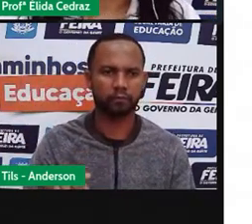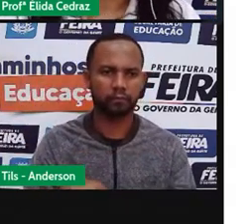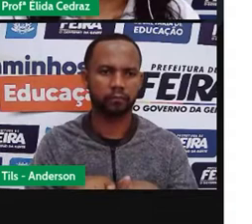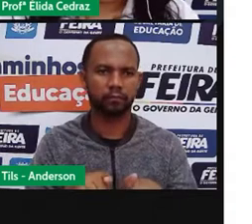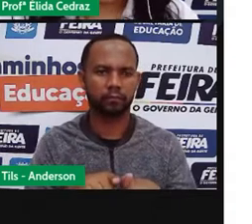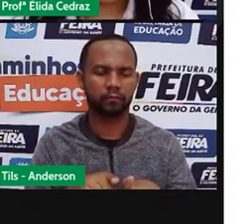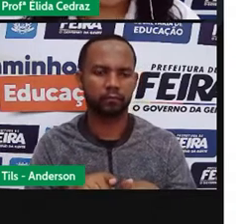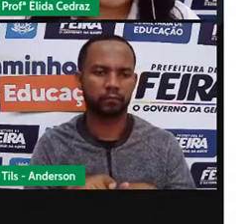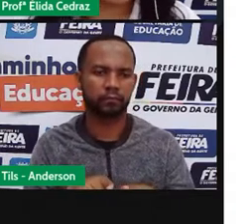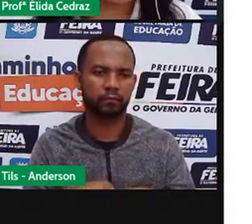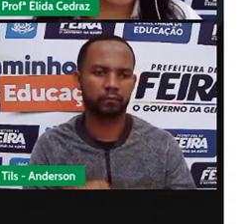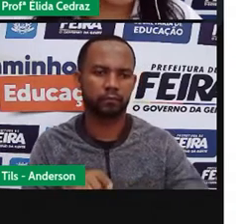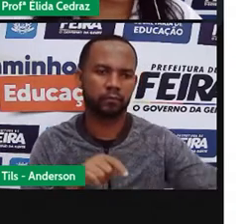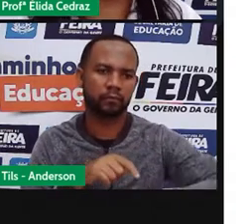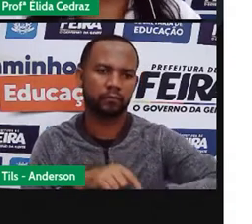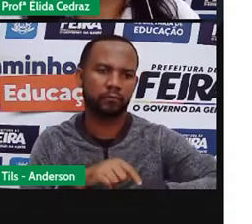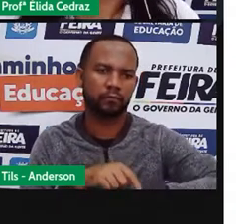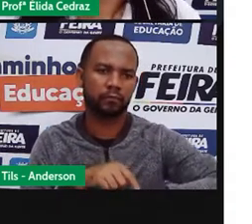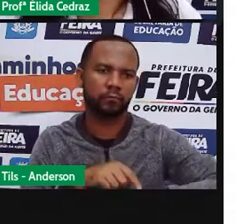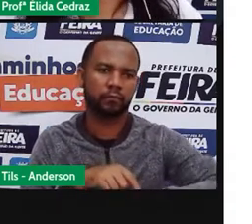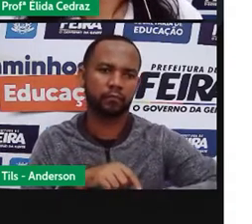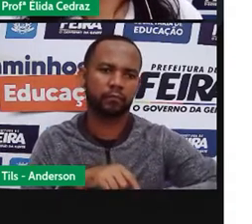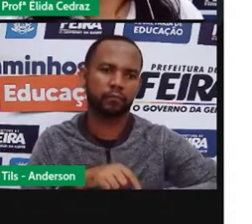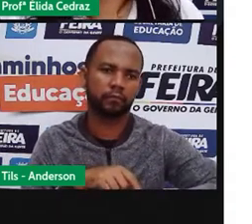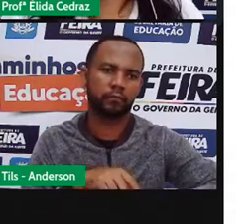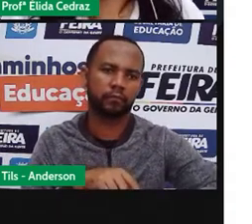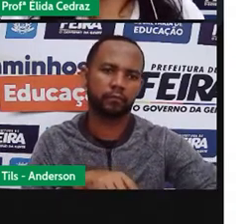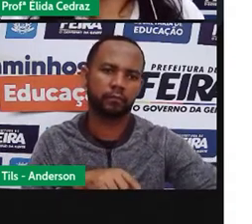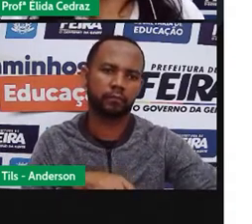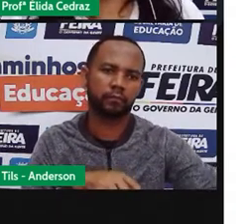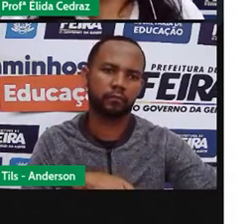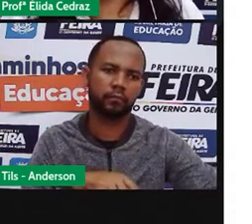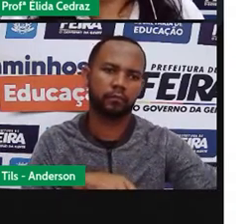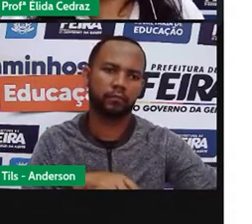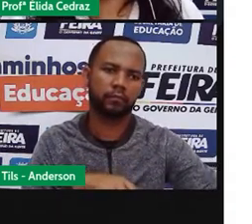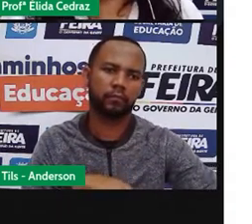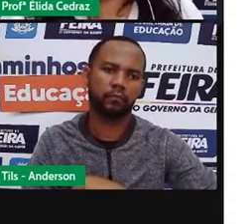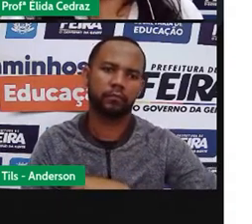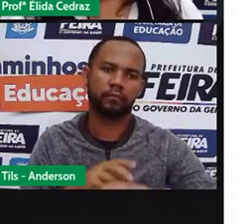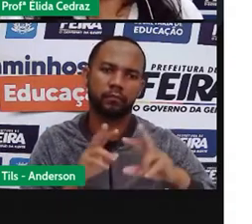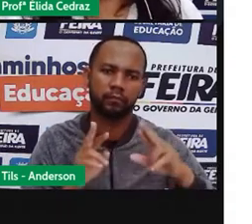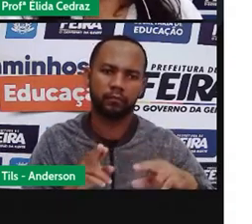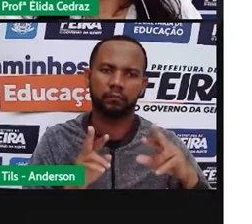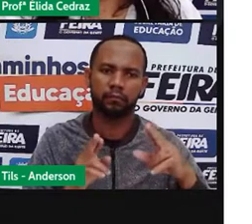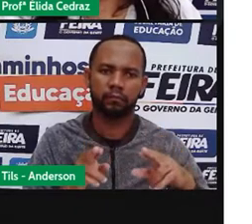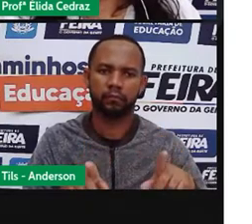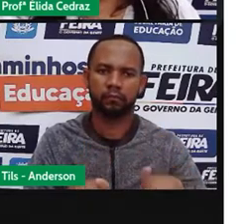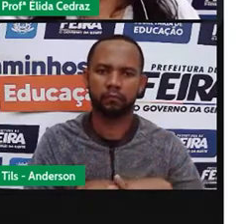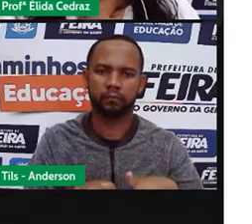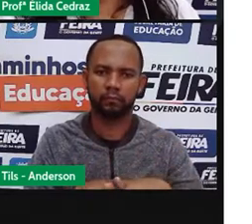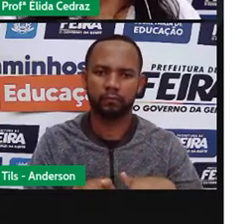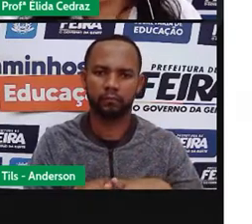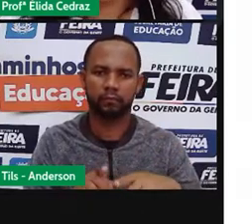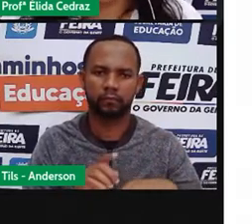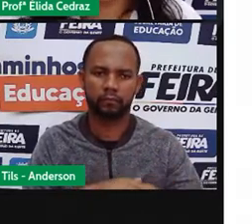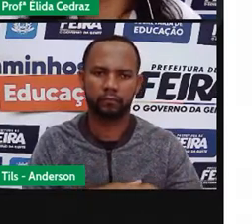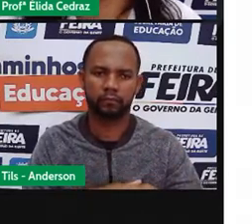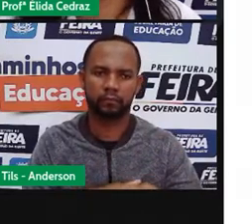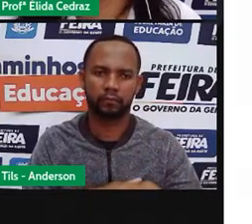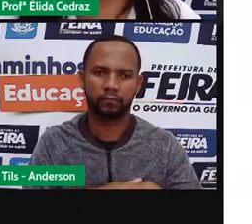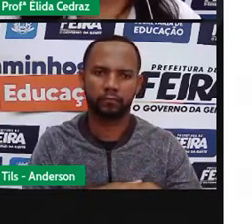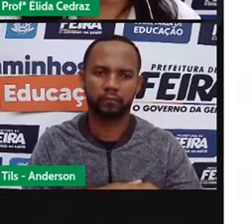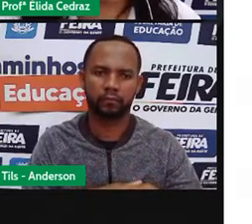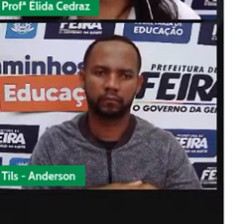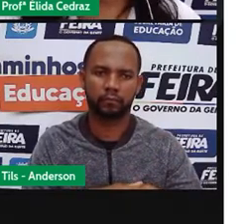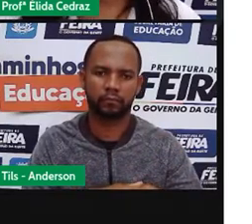No relógio do sol, as horas, elas eram marcadas de acordo